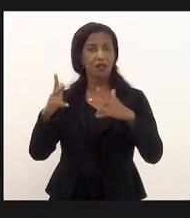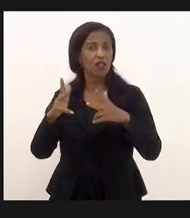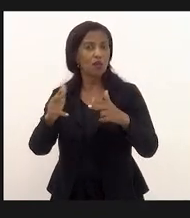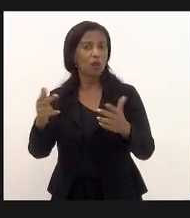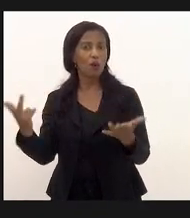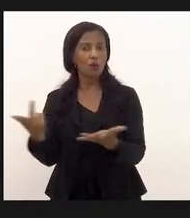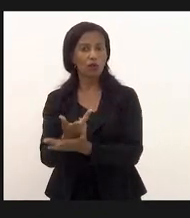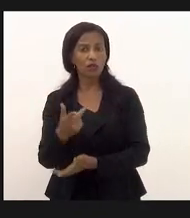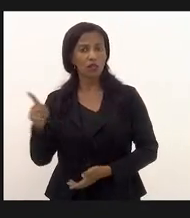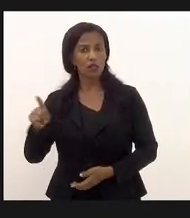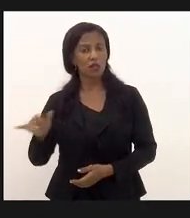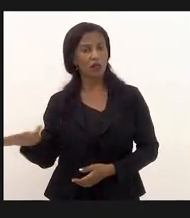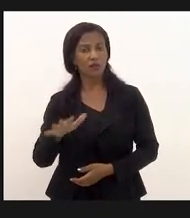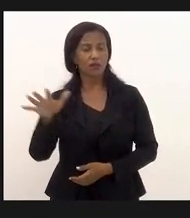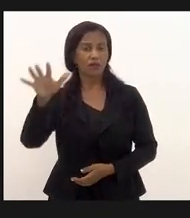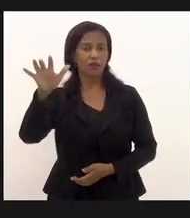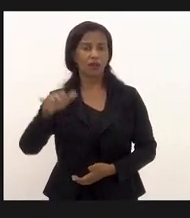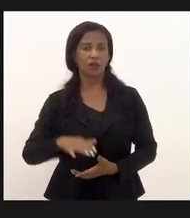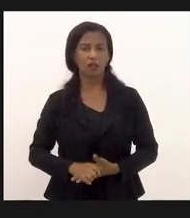favela da Maré